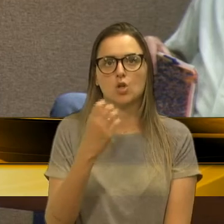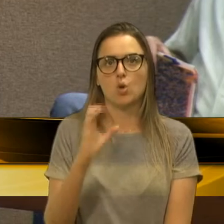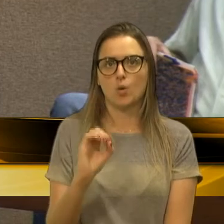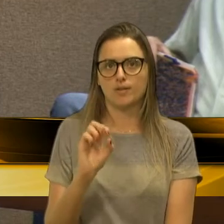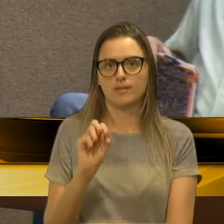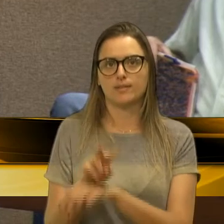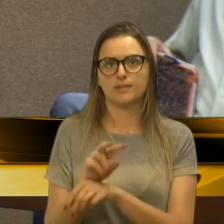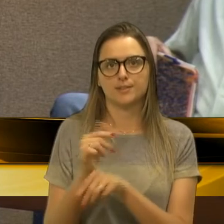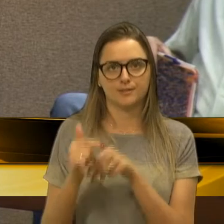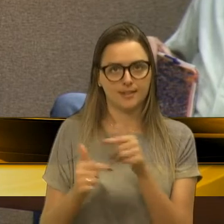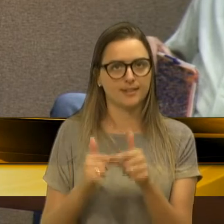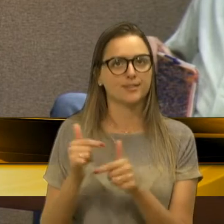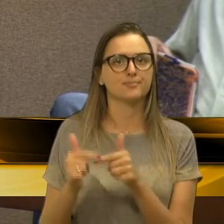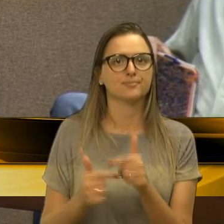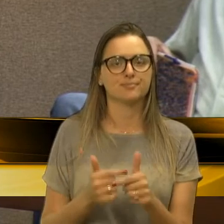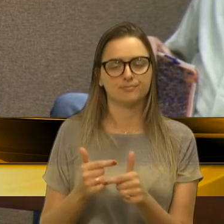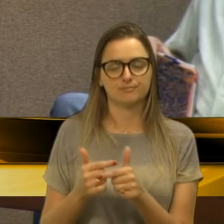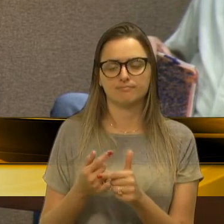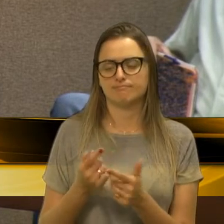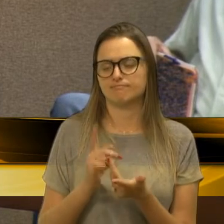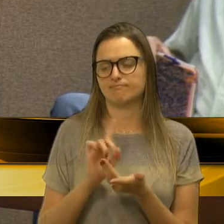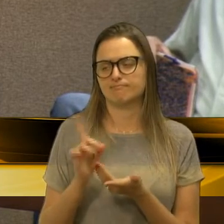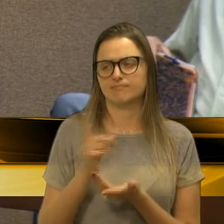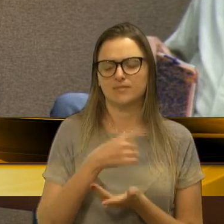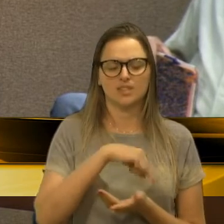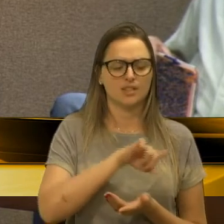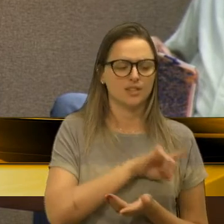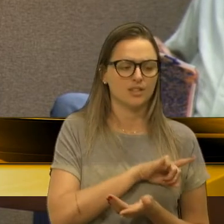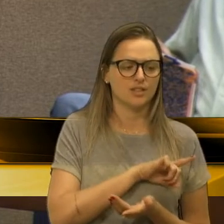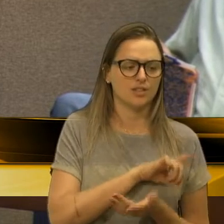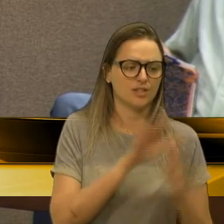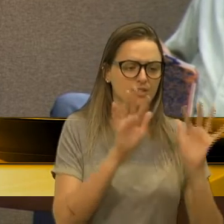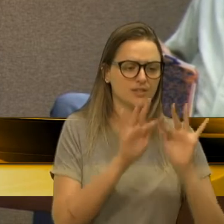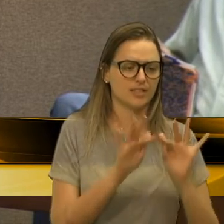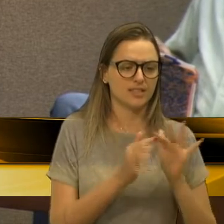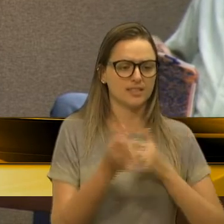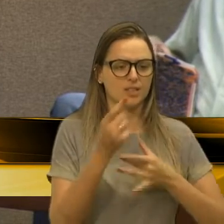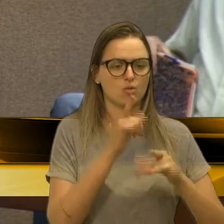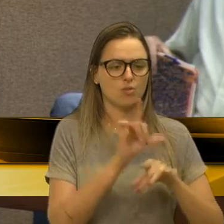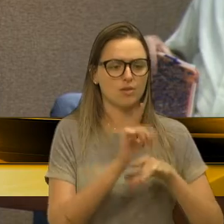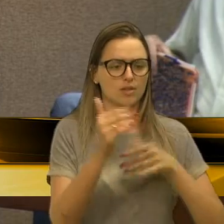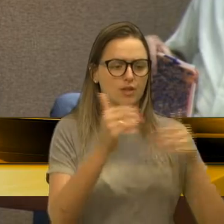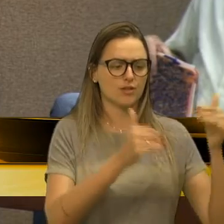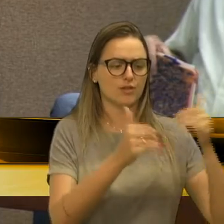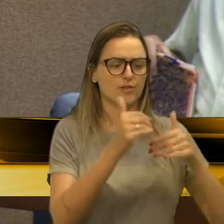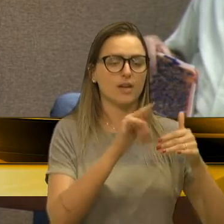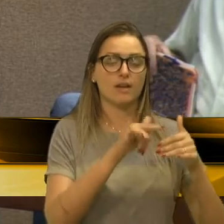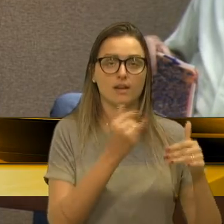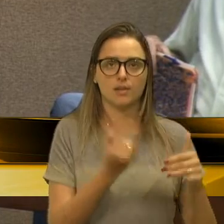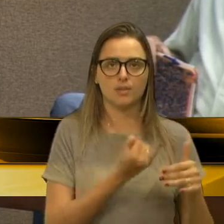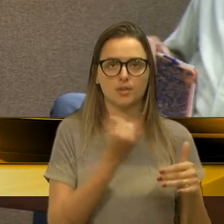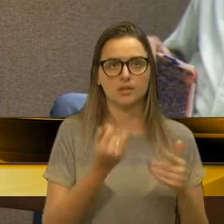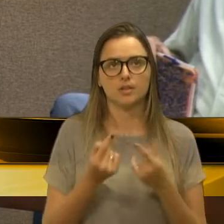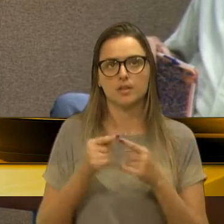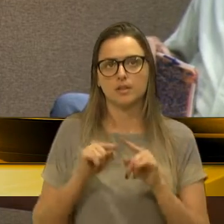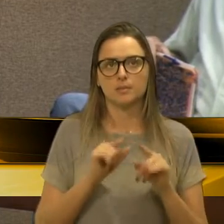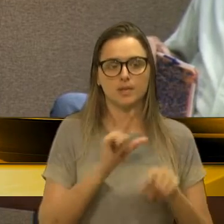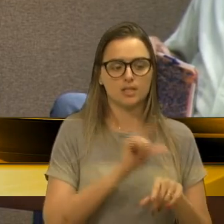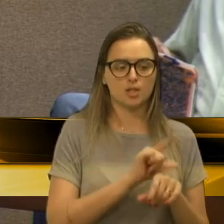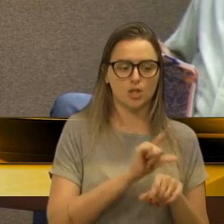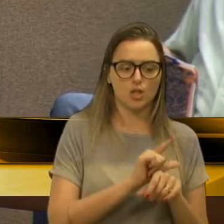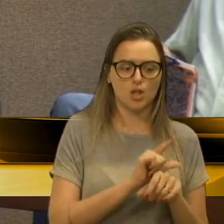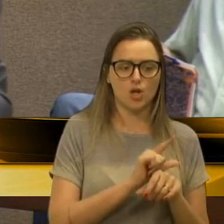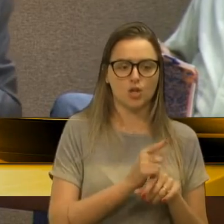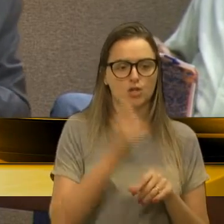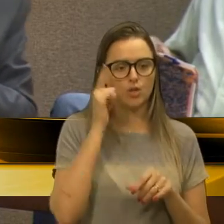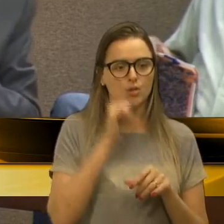direto. Então, não adianta nós festejarmos a vinda de um ou outro comércio, que é importante, mas comércio vai bem quando